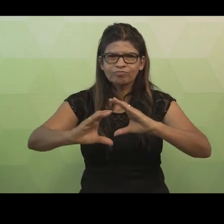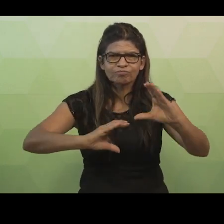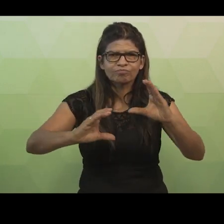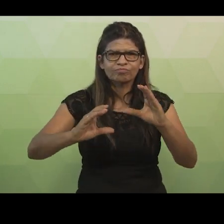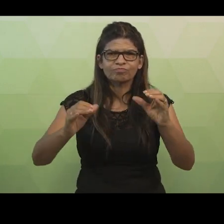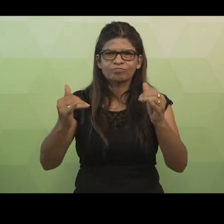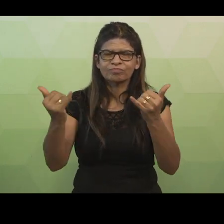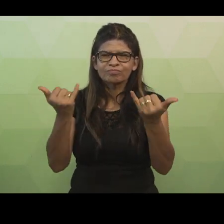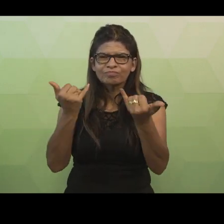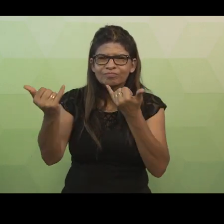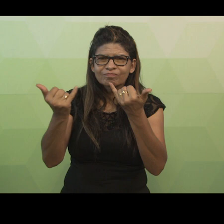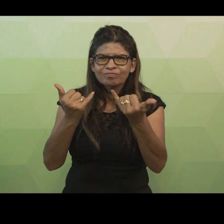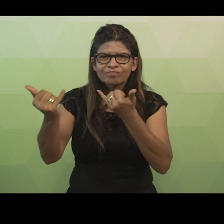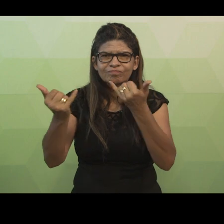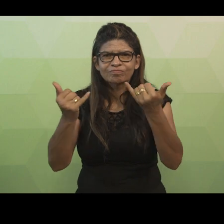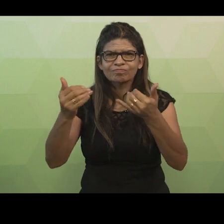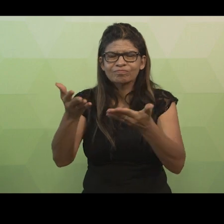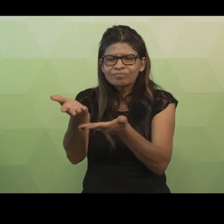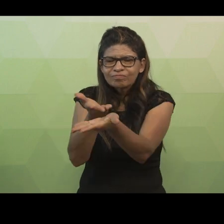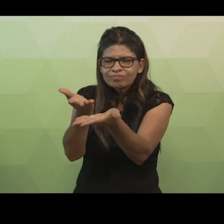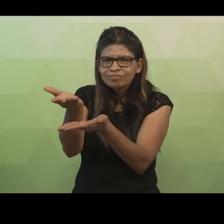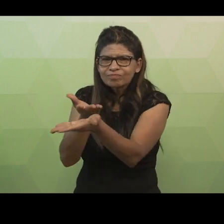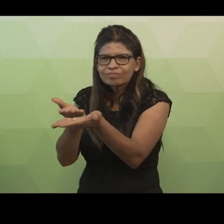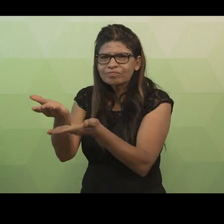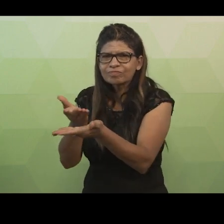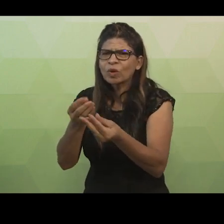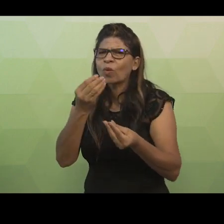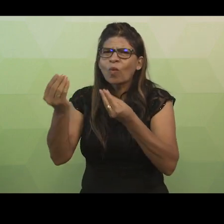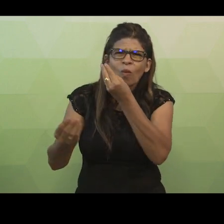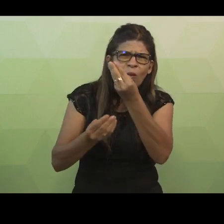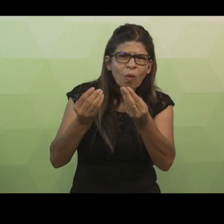precisamos aprender como ocorre essa troca de informações.